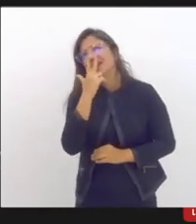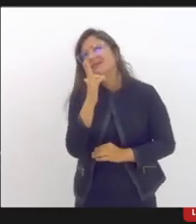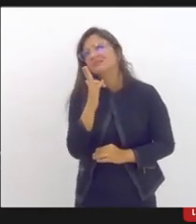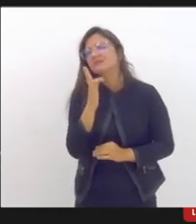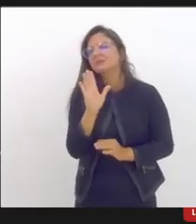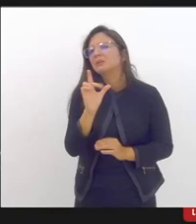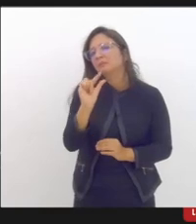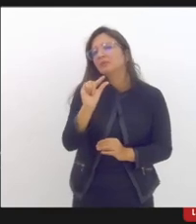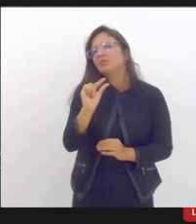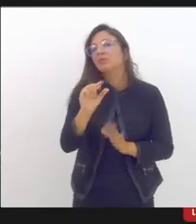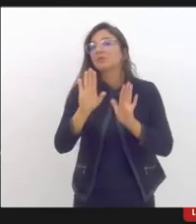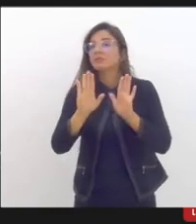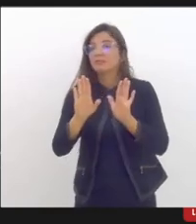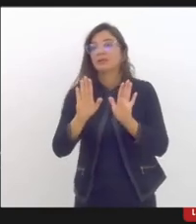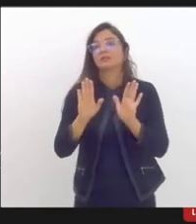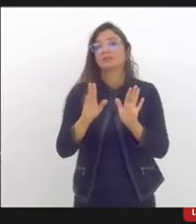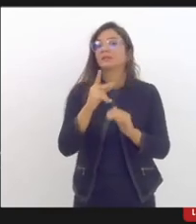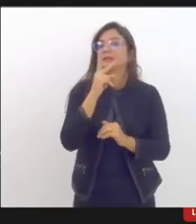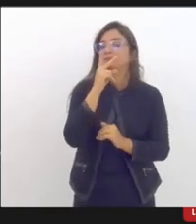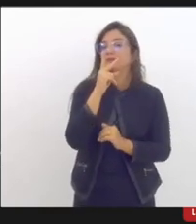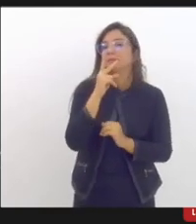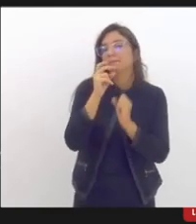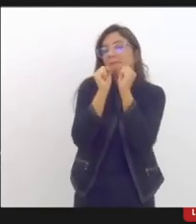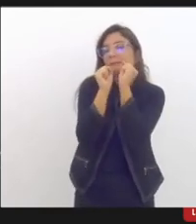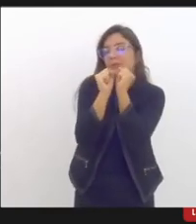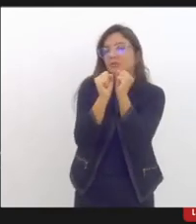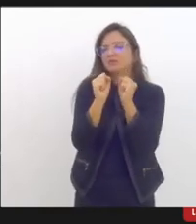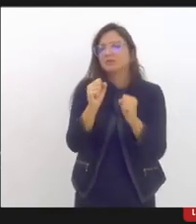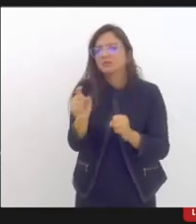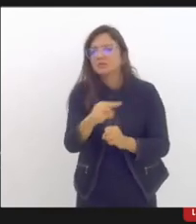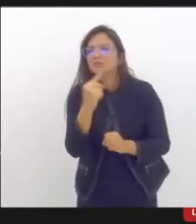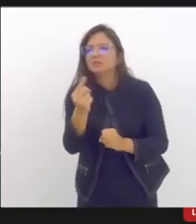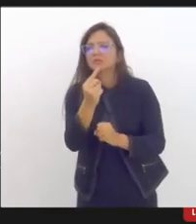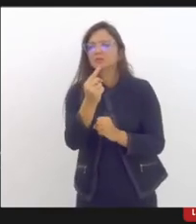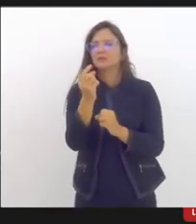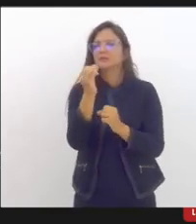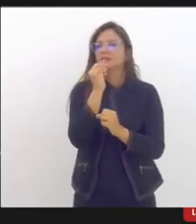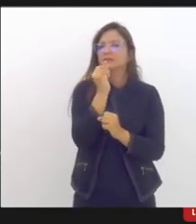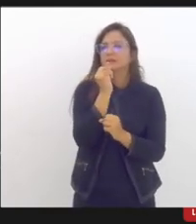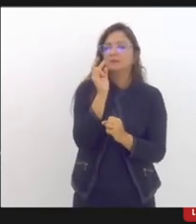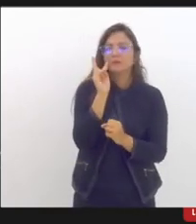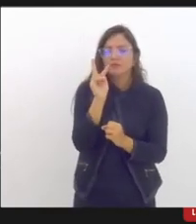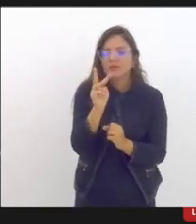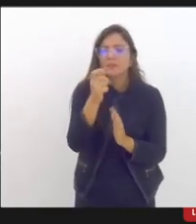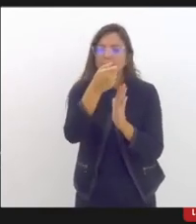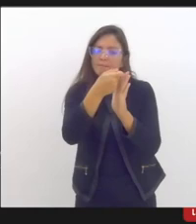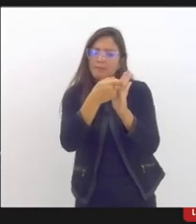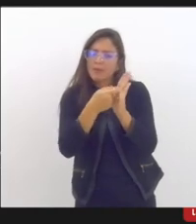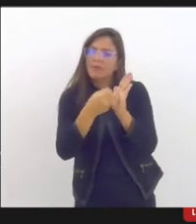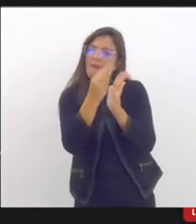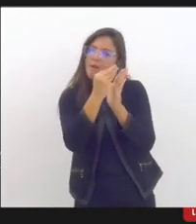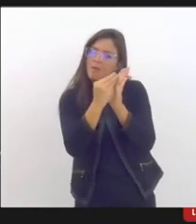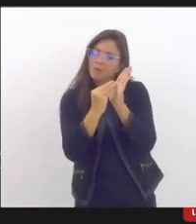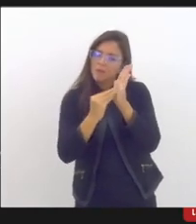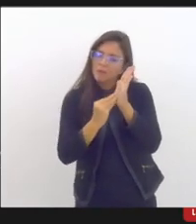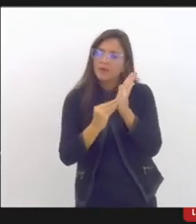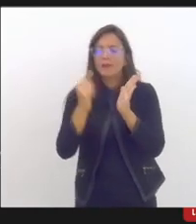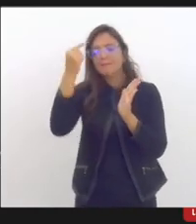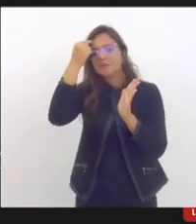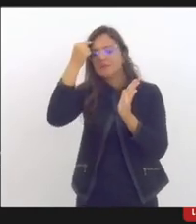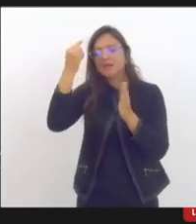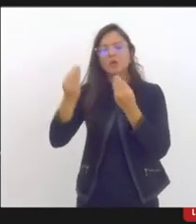um primeiro passo para que a gente possa, de fato, ter esses registros, né? E pensar em ações,